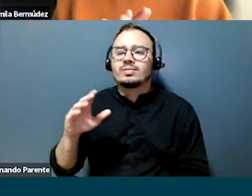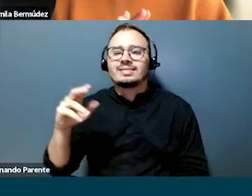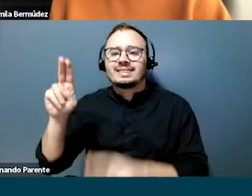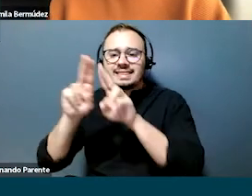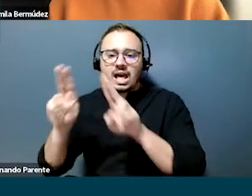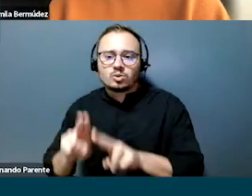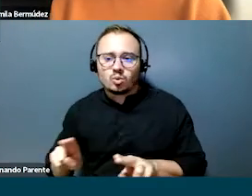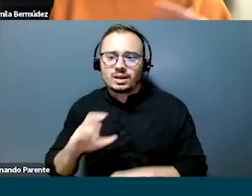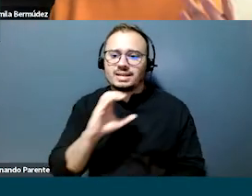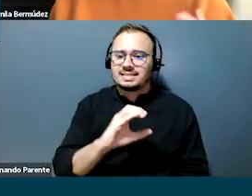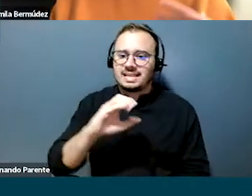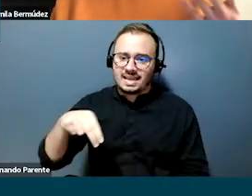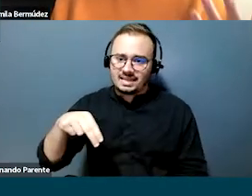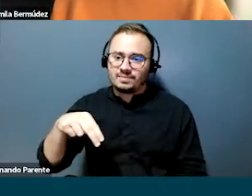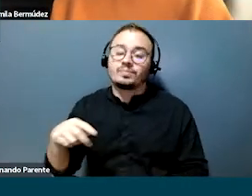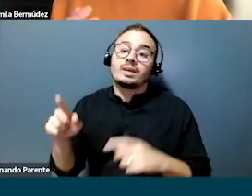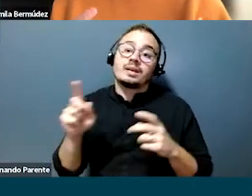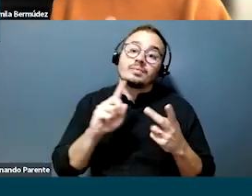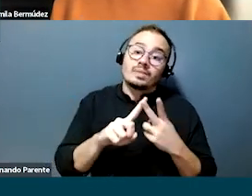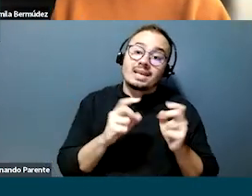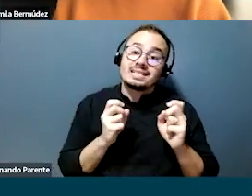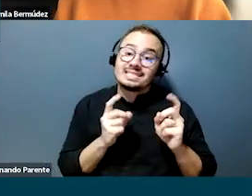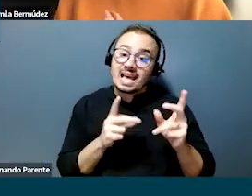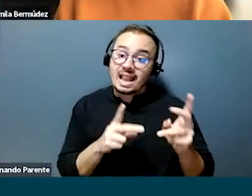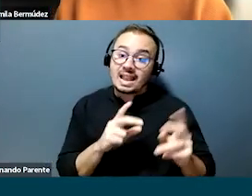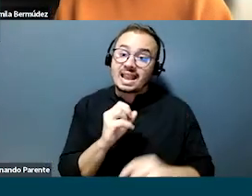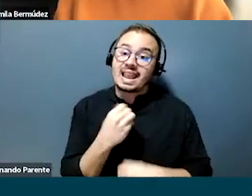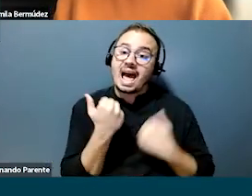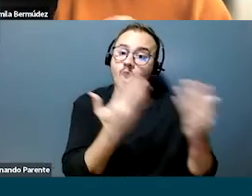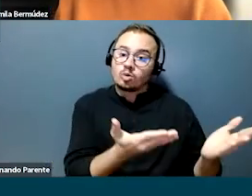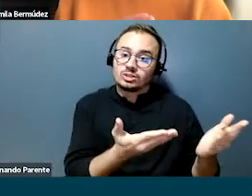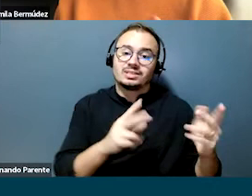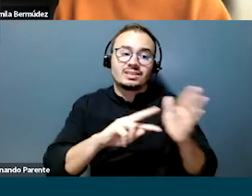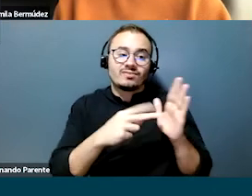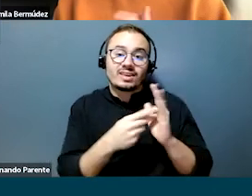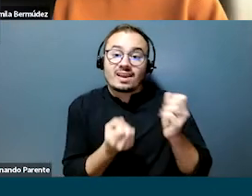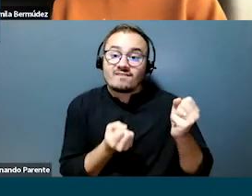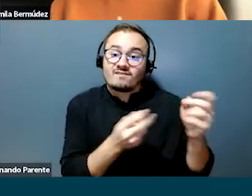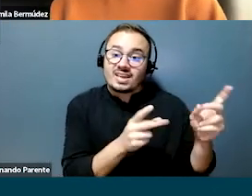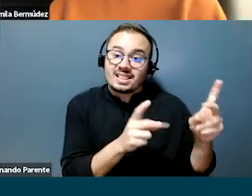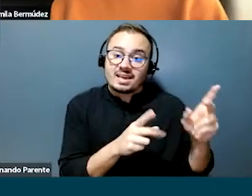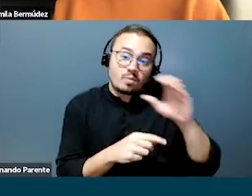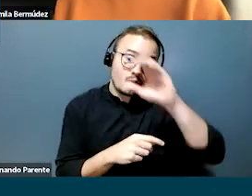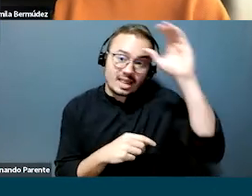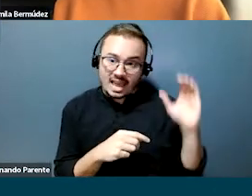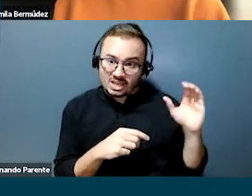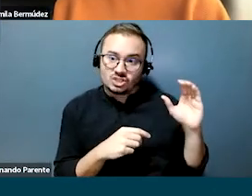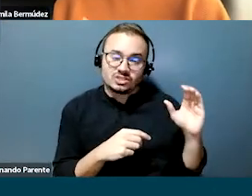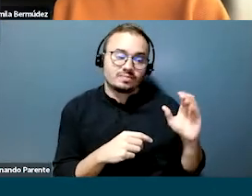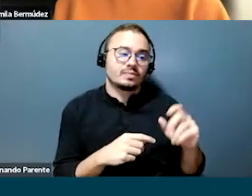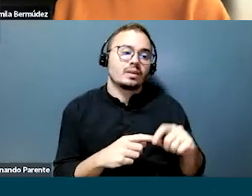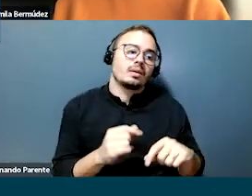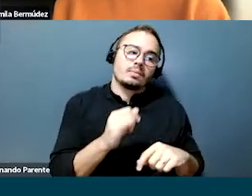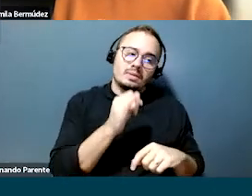é a mesma coisa. E quando a gente está falando de Sellout, a gente está falando da consultora, e a consultora vendendo diretamente para o cliente por meio de ferramentas